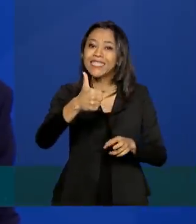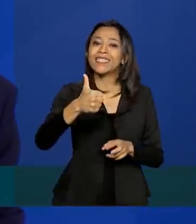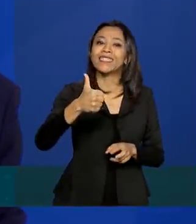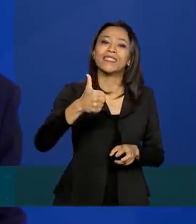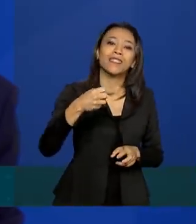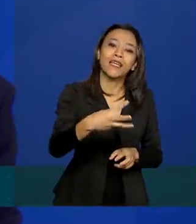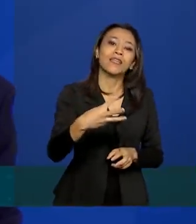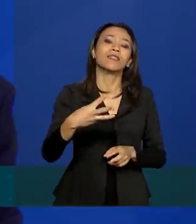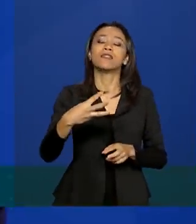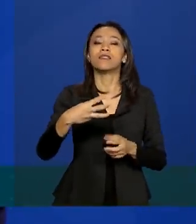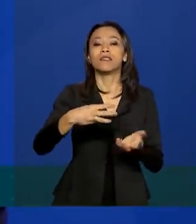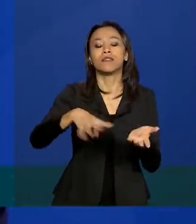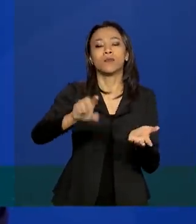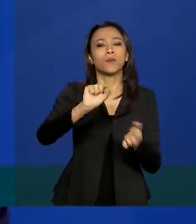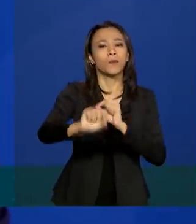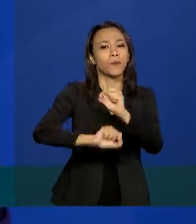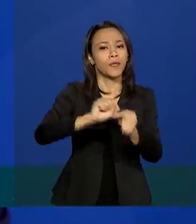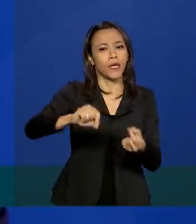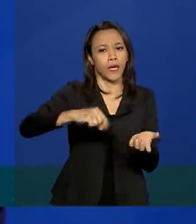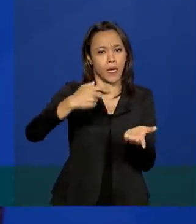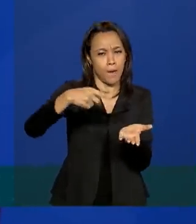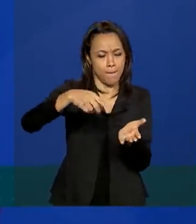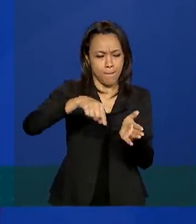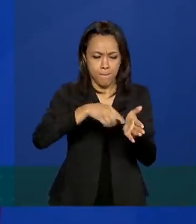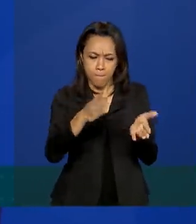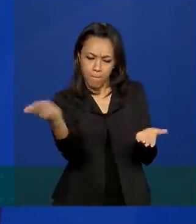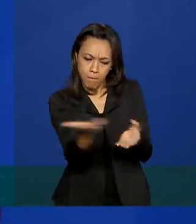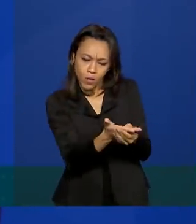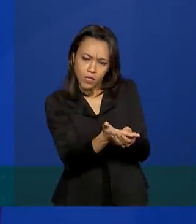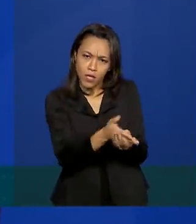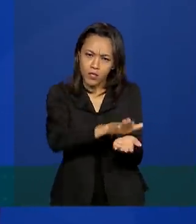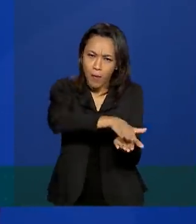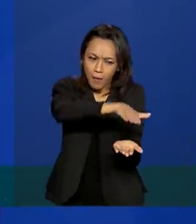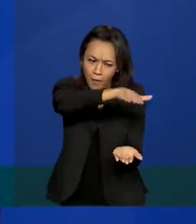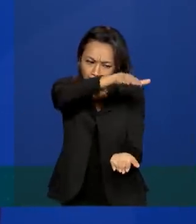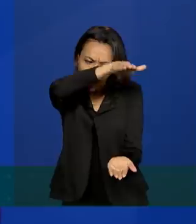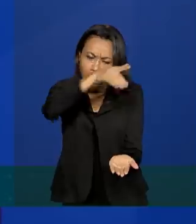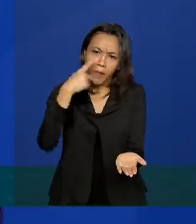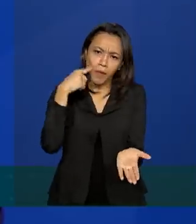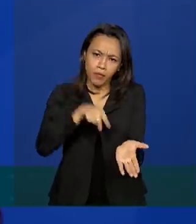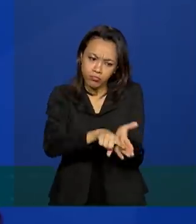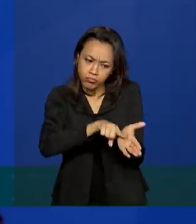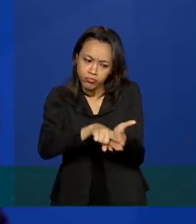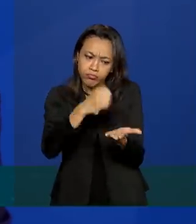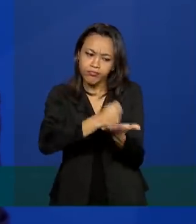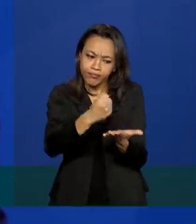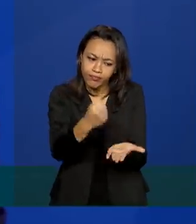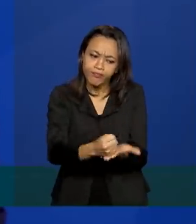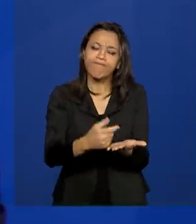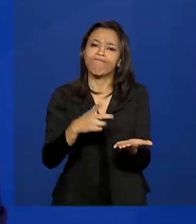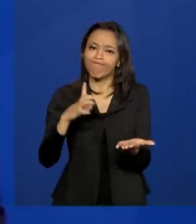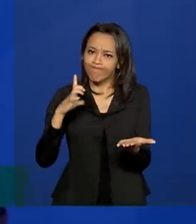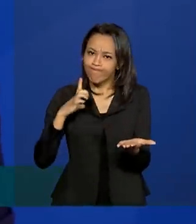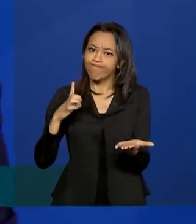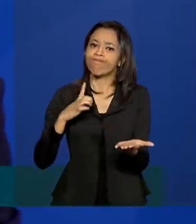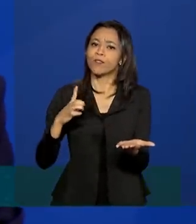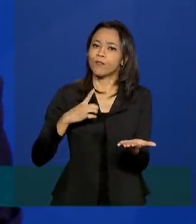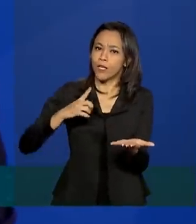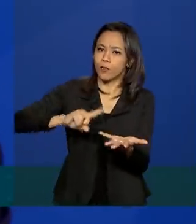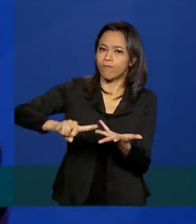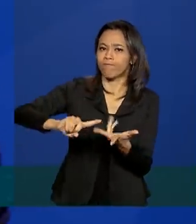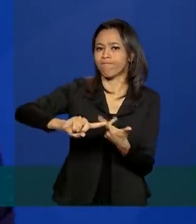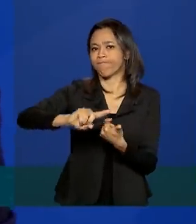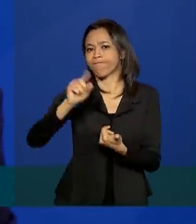6 bilhões de reais. Todos esses contratos tiveram diversas identificações de irregularidades previamente à contratação,